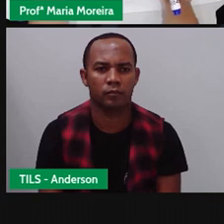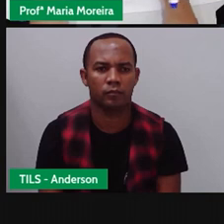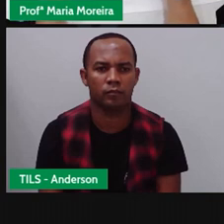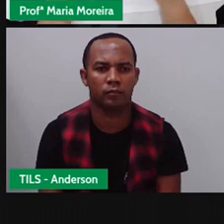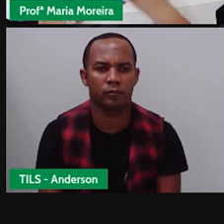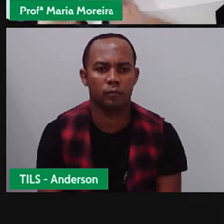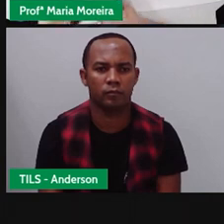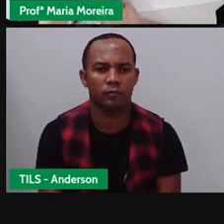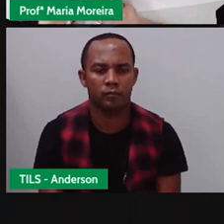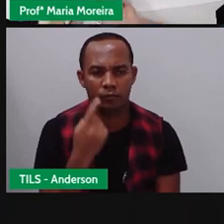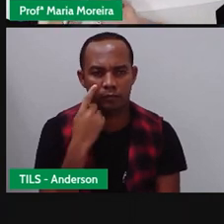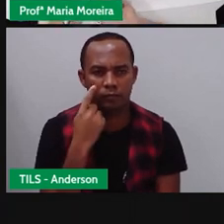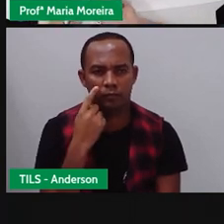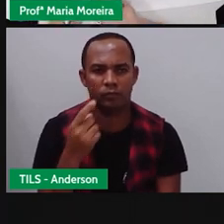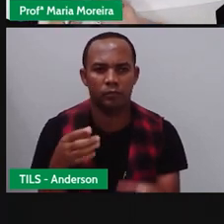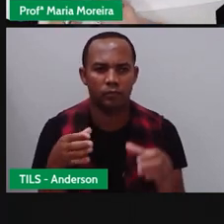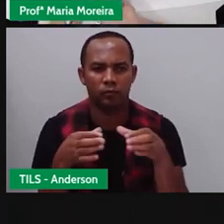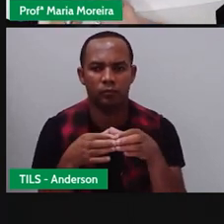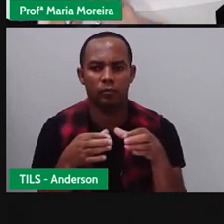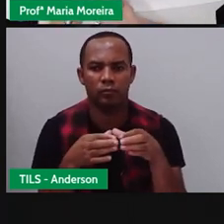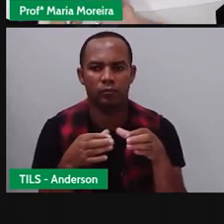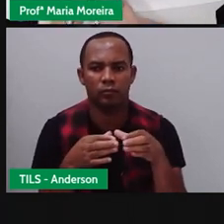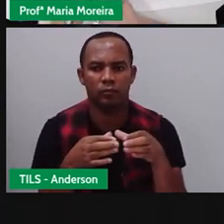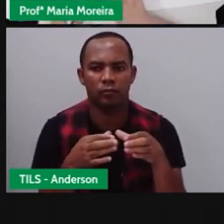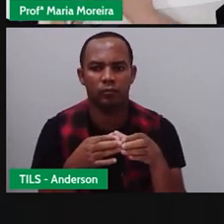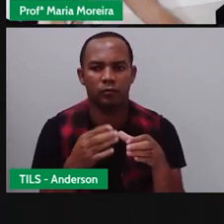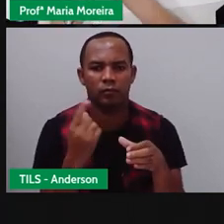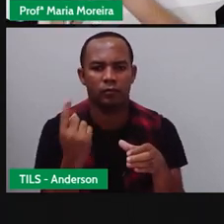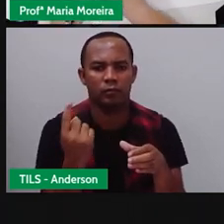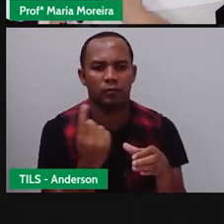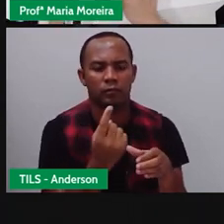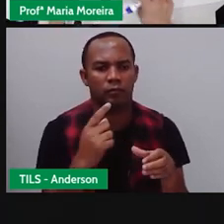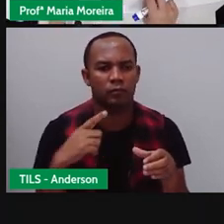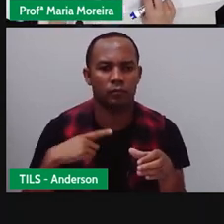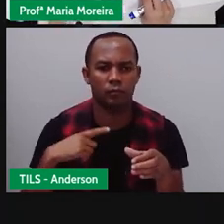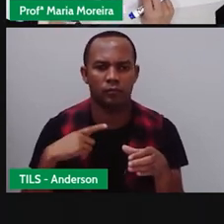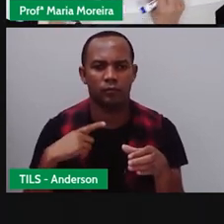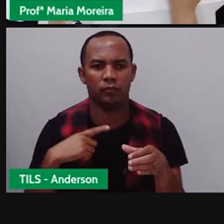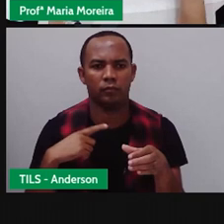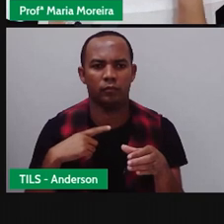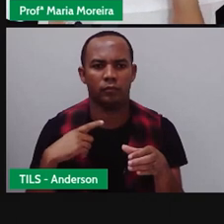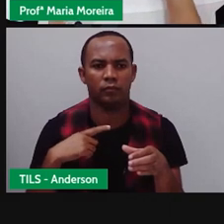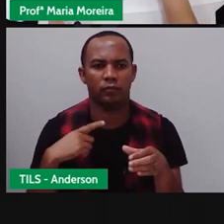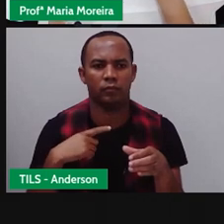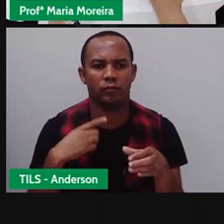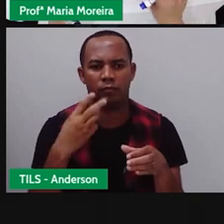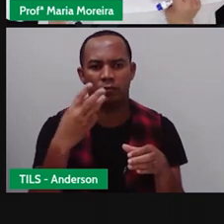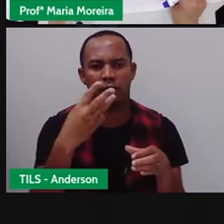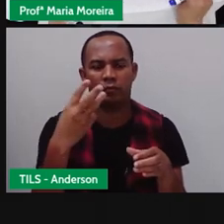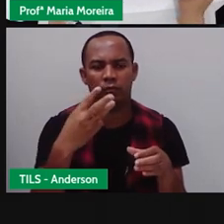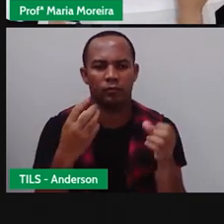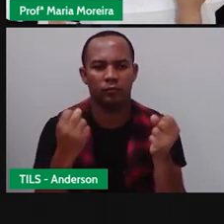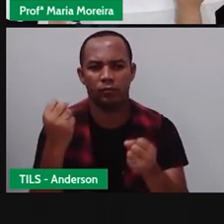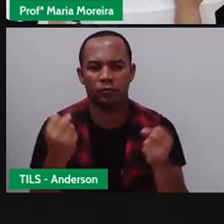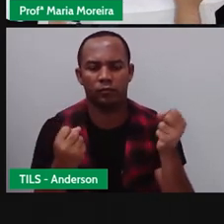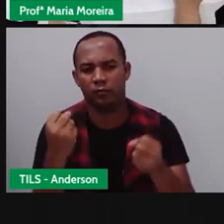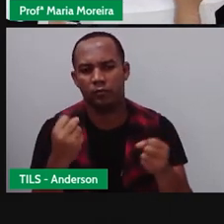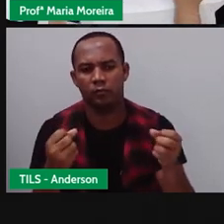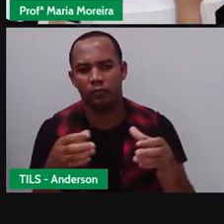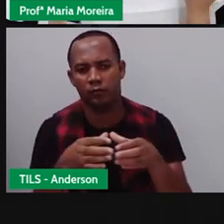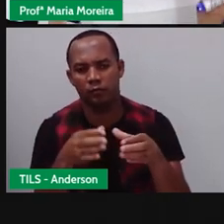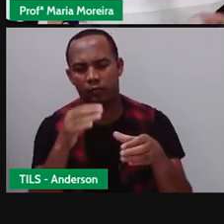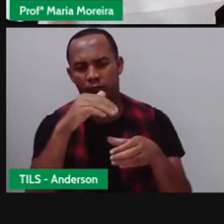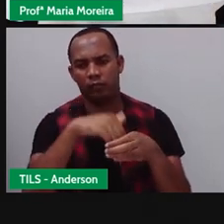Olha, agora a gente tem um grupo que, cada grupo, tem o quê? Três carrinhos. E tem quantos, né? Quantos grupos?